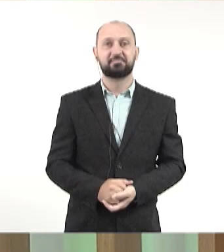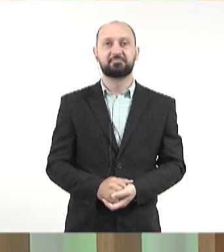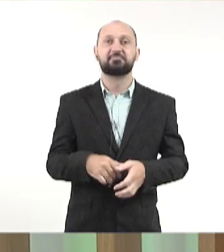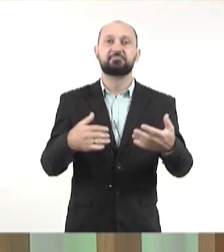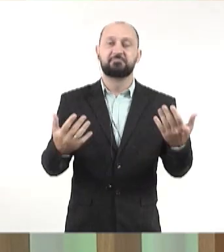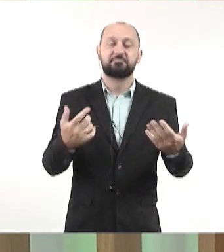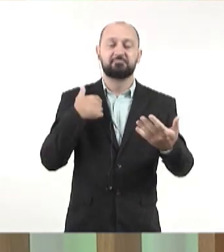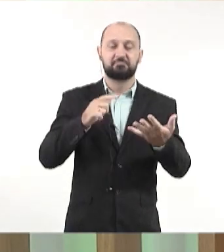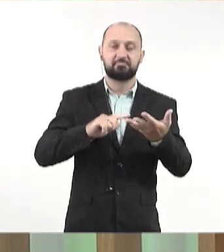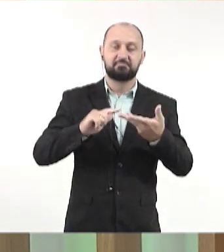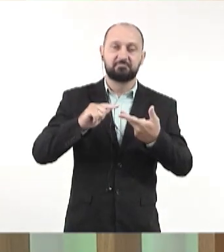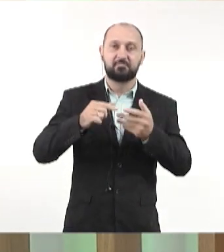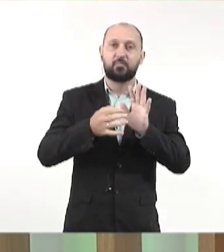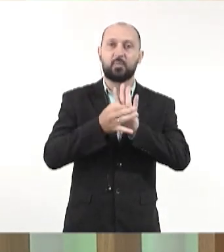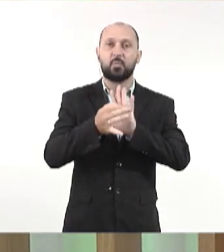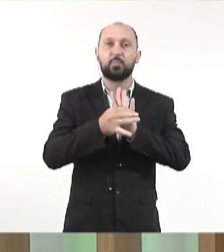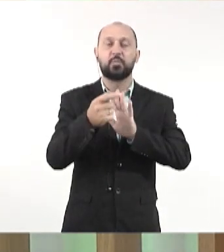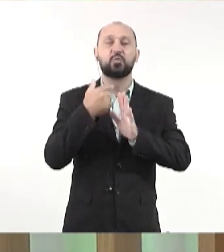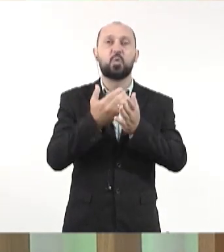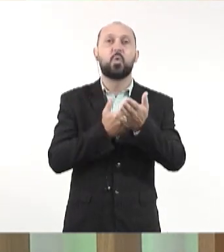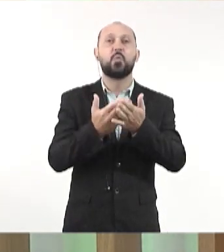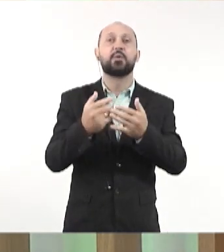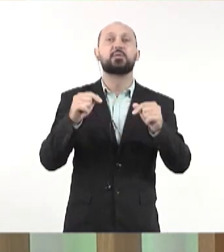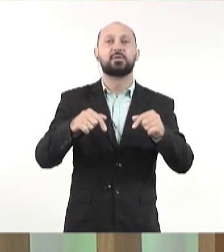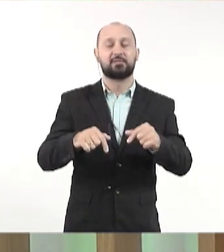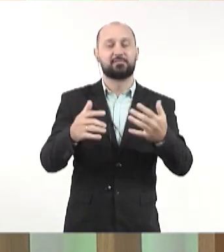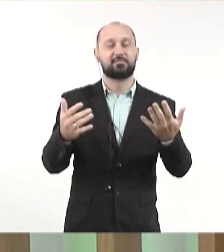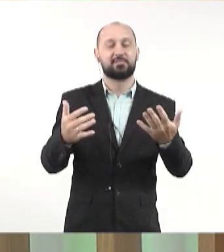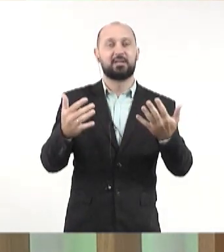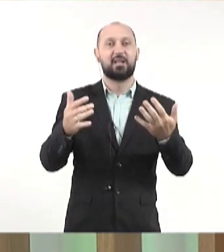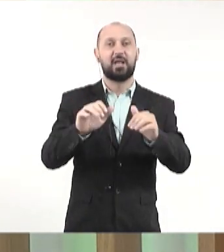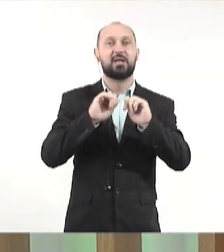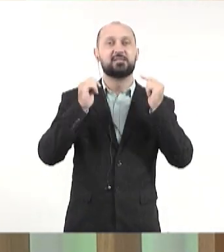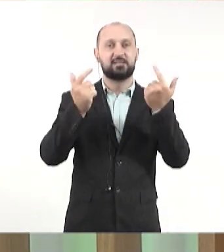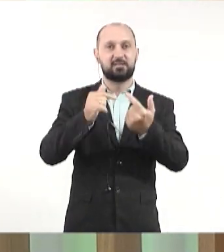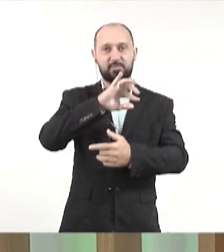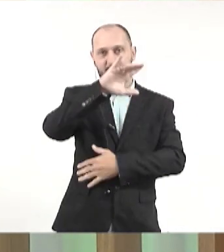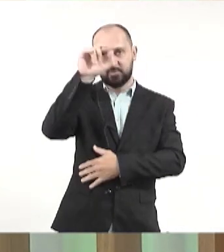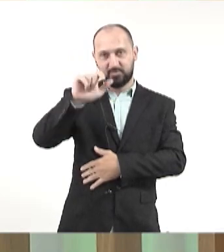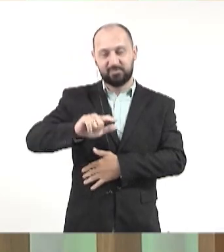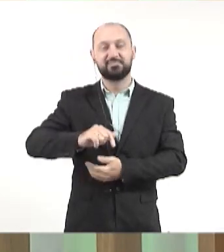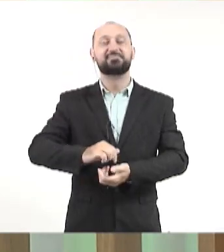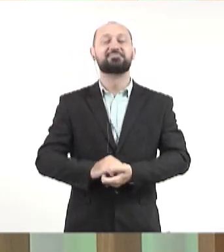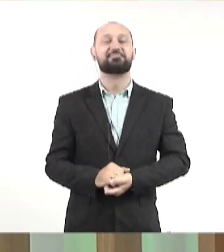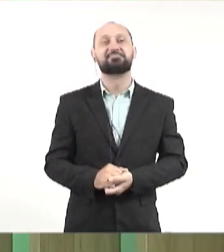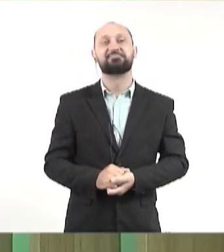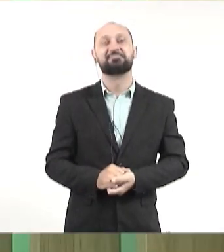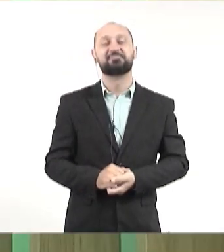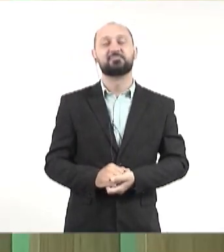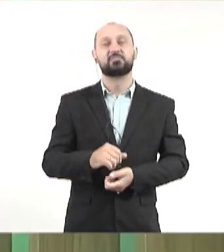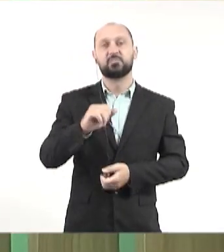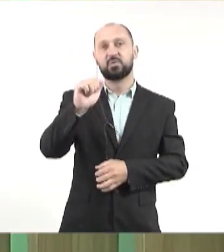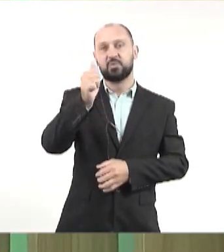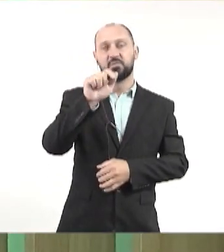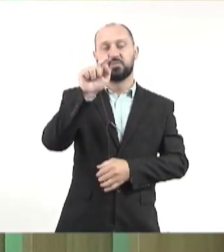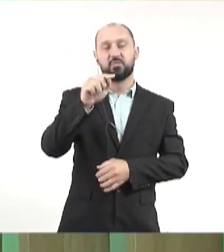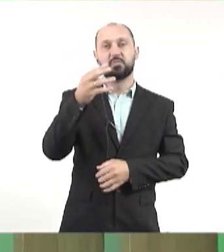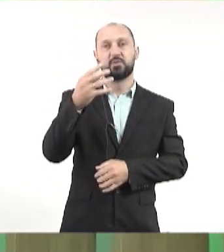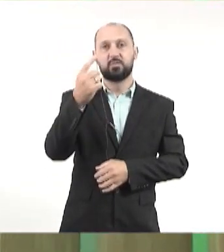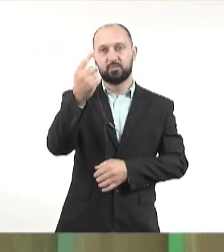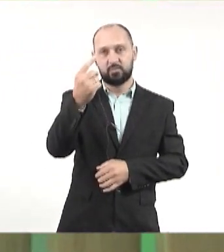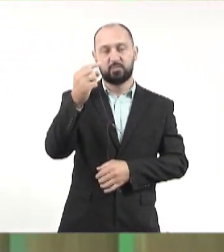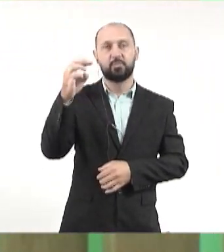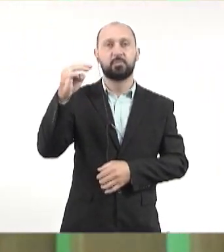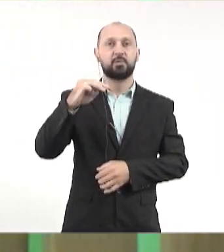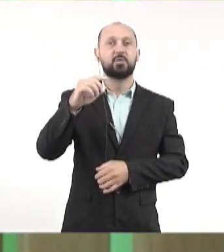Pois é, várias propostas que chegam até a Casa de Lei Suma do Grossense. 11 horas e 41